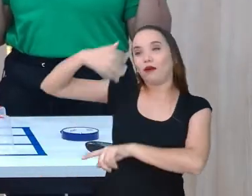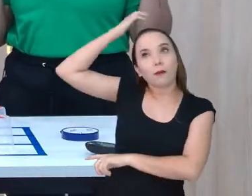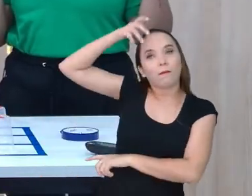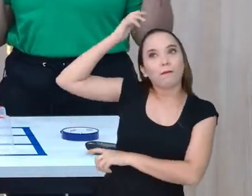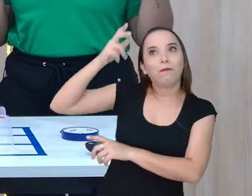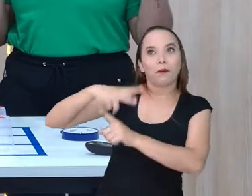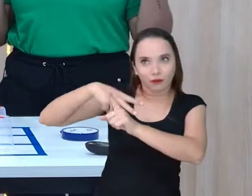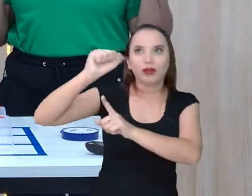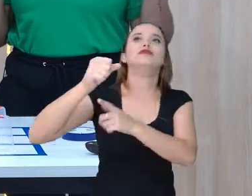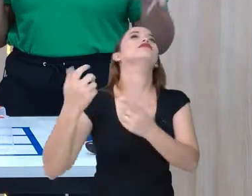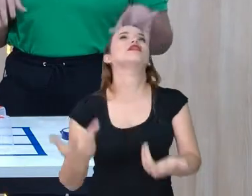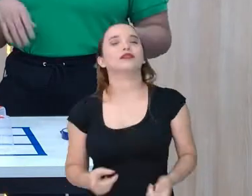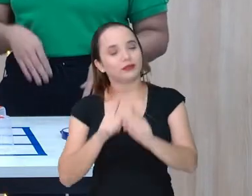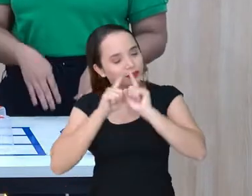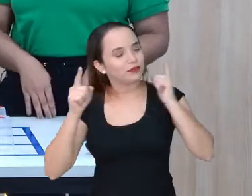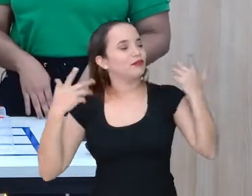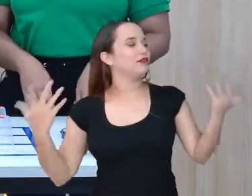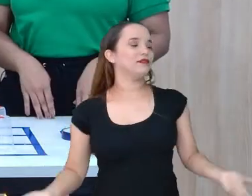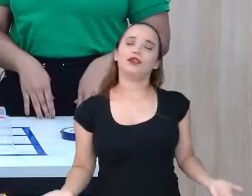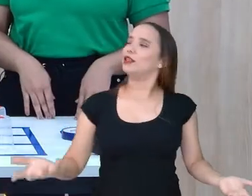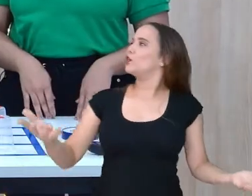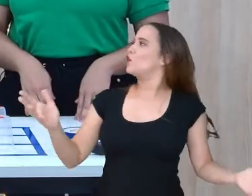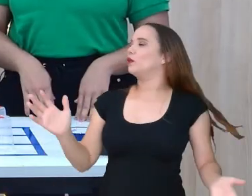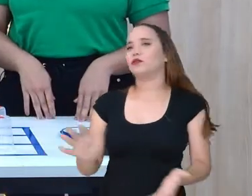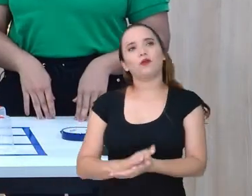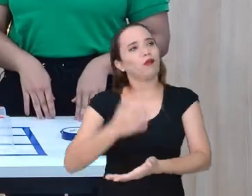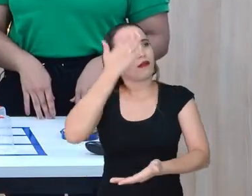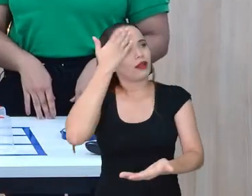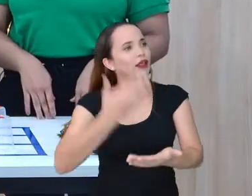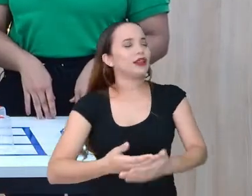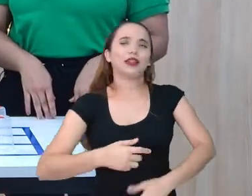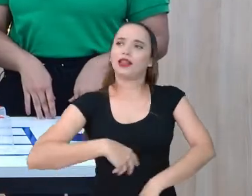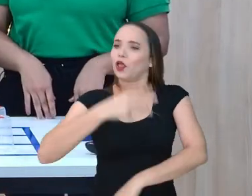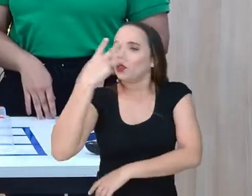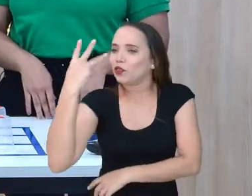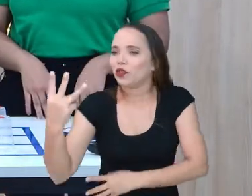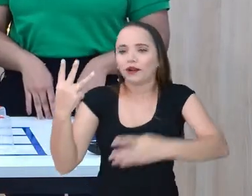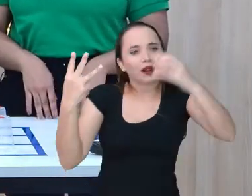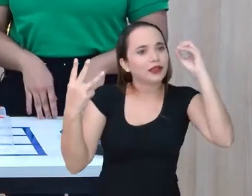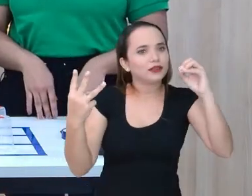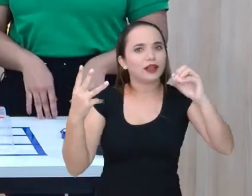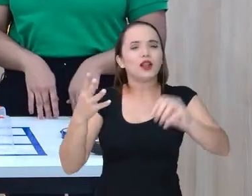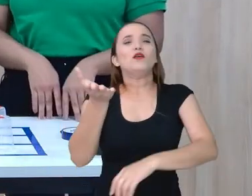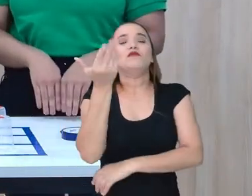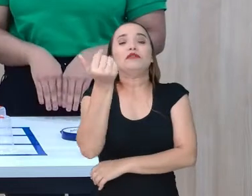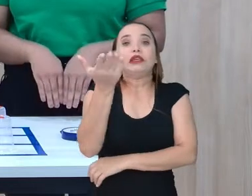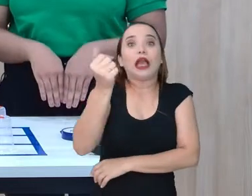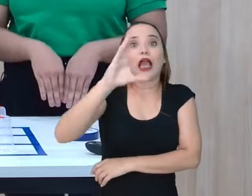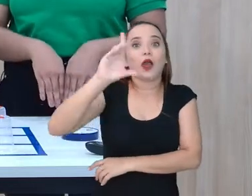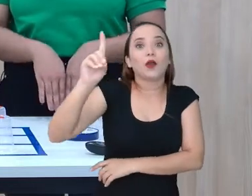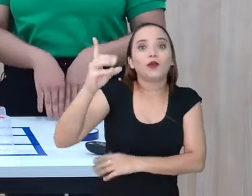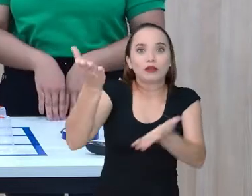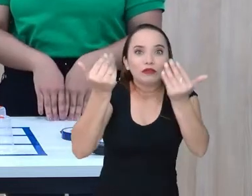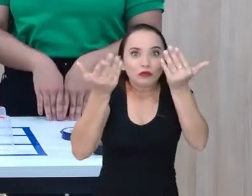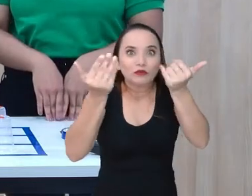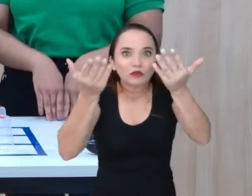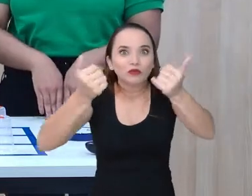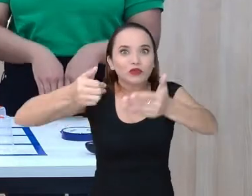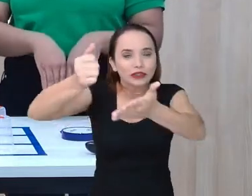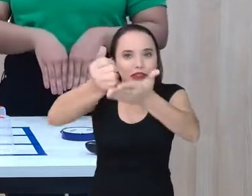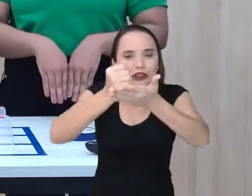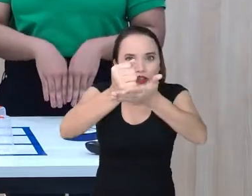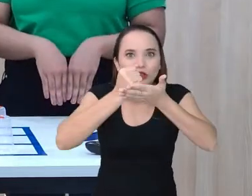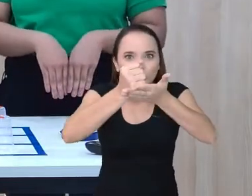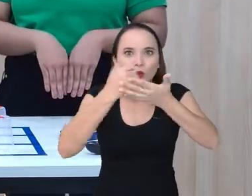Vivi, não tem condições. Tá 3 a 0, minha gente. chamar Selin? Sabe o é? Selin, Selin, vem Selin. Vem! Nossa coordenadora pedagógica.